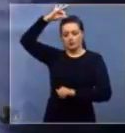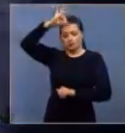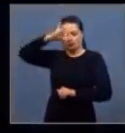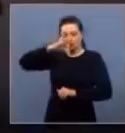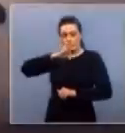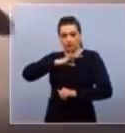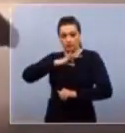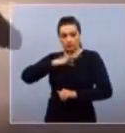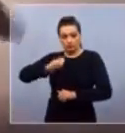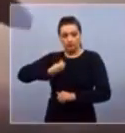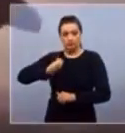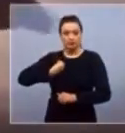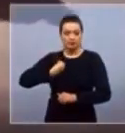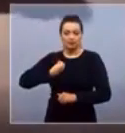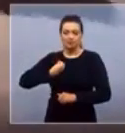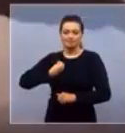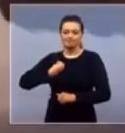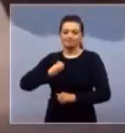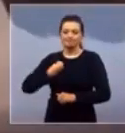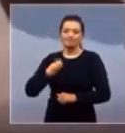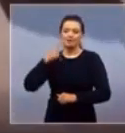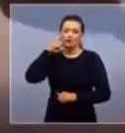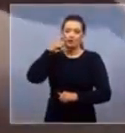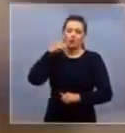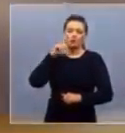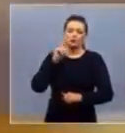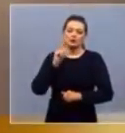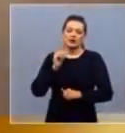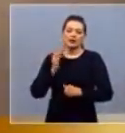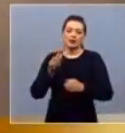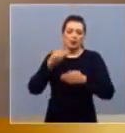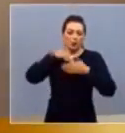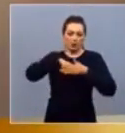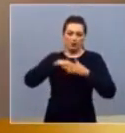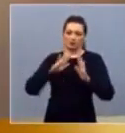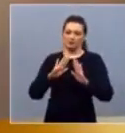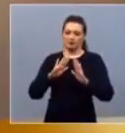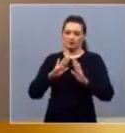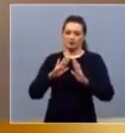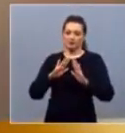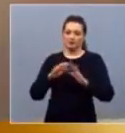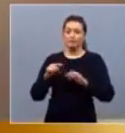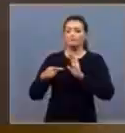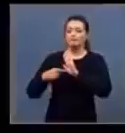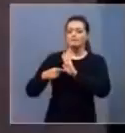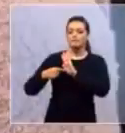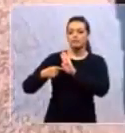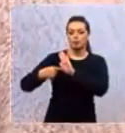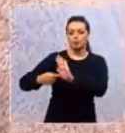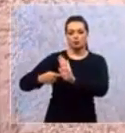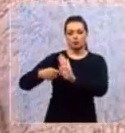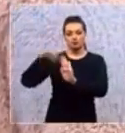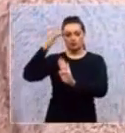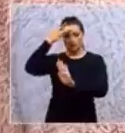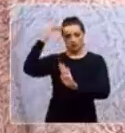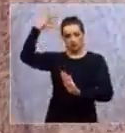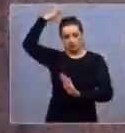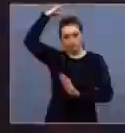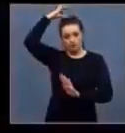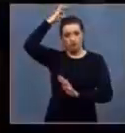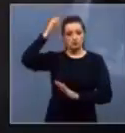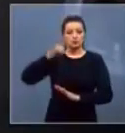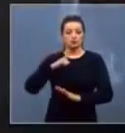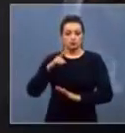tesouro apenas para si. O maior sinal de quem possui o Espírito de Deus é a preocupação em